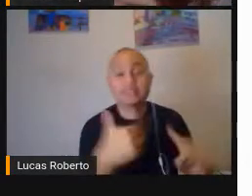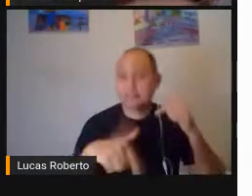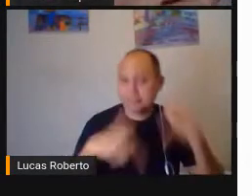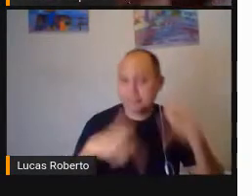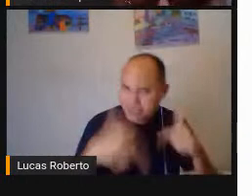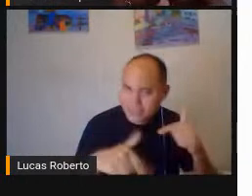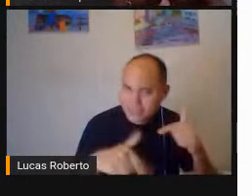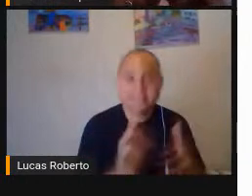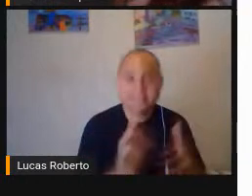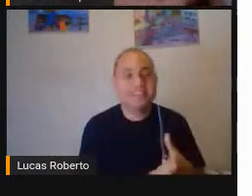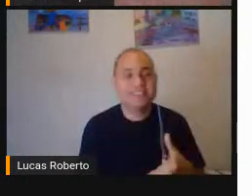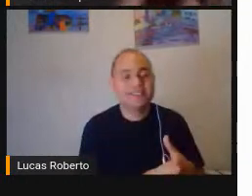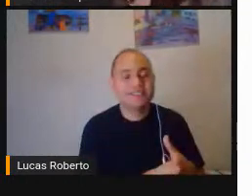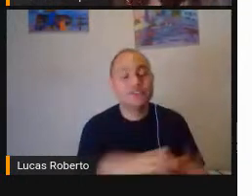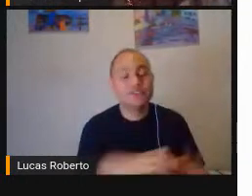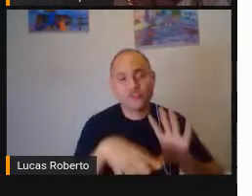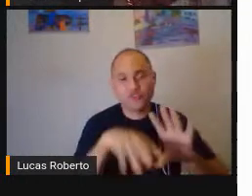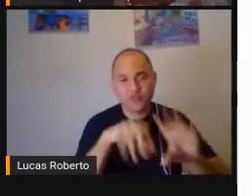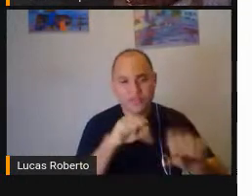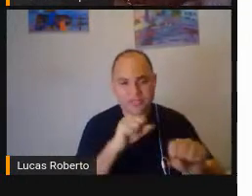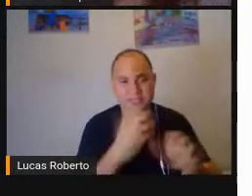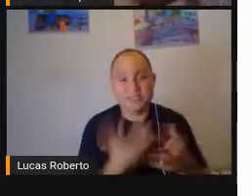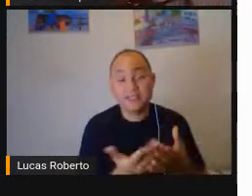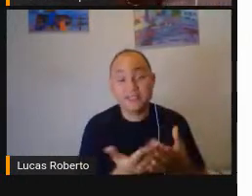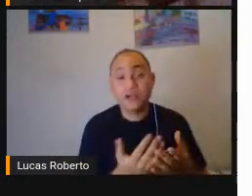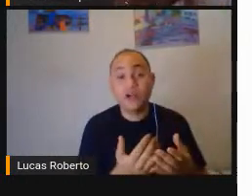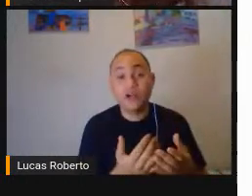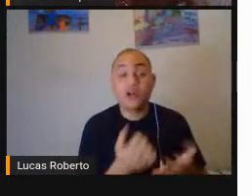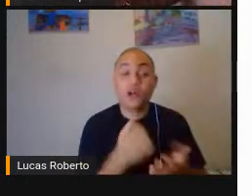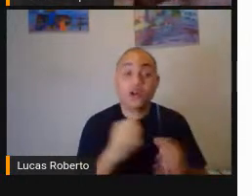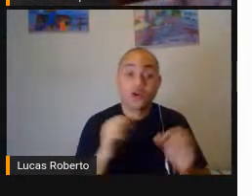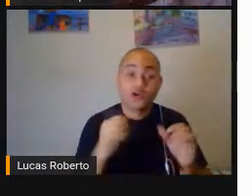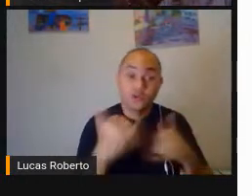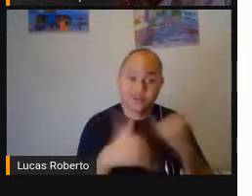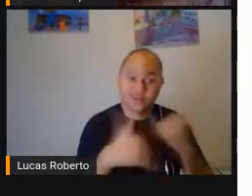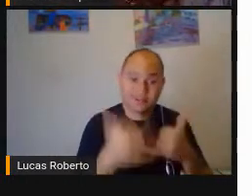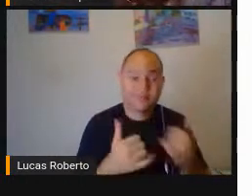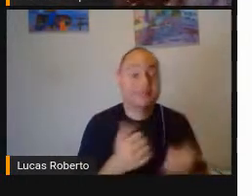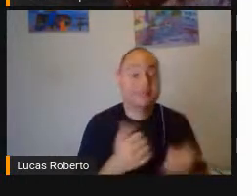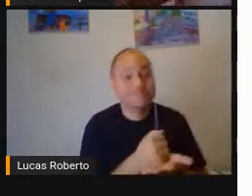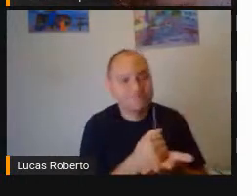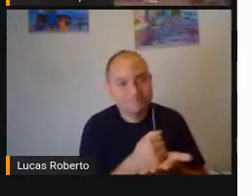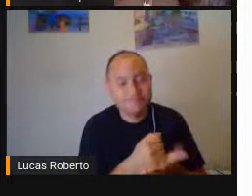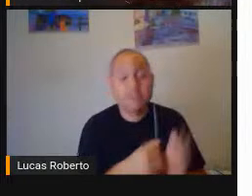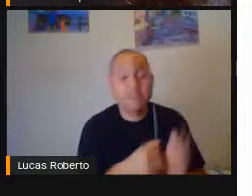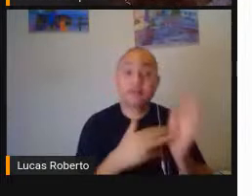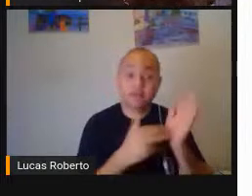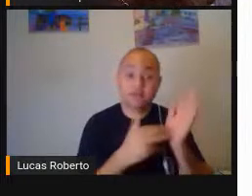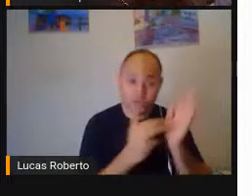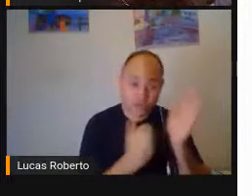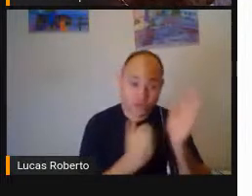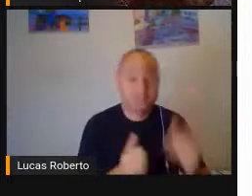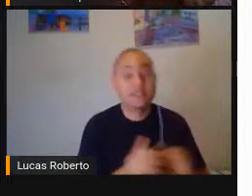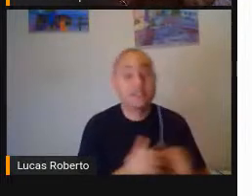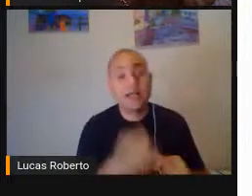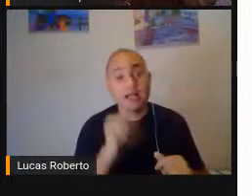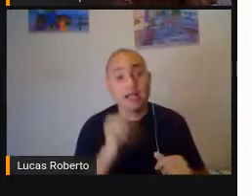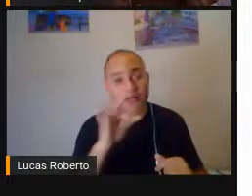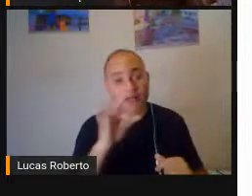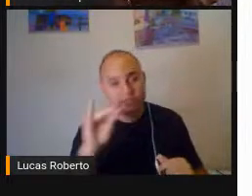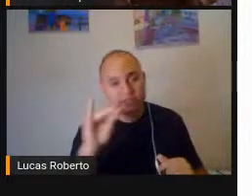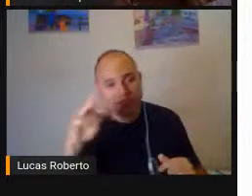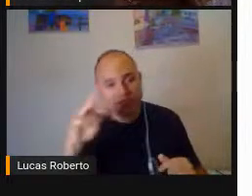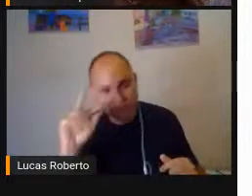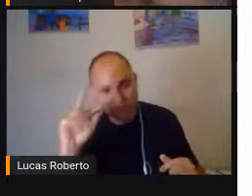Com a gamificação A gamificação É uma metodologia Ativa Ela está dentro Desse guarda-chuva Da metodologia Ativa